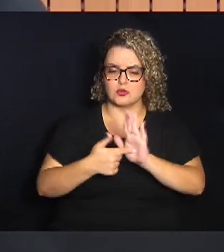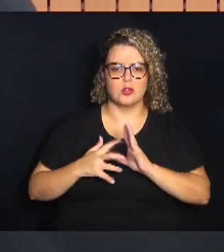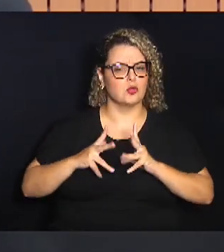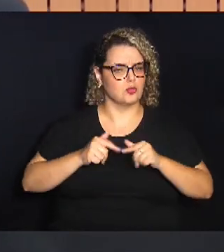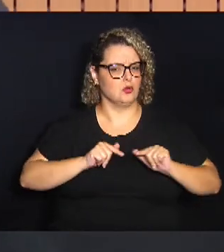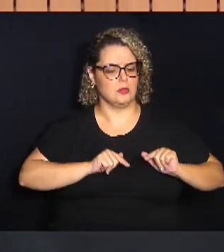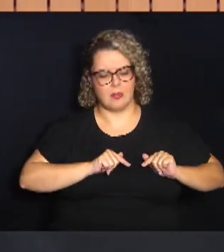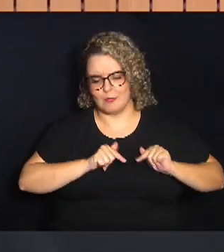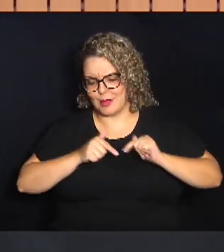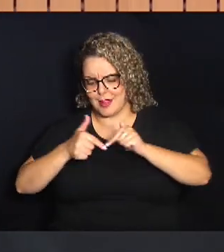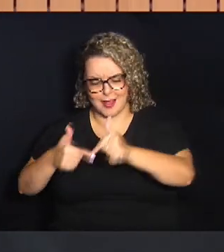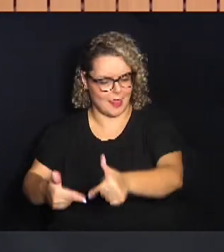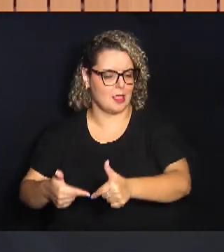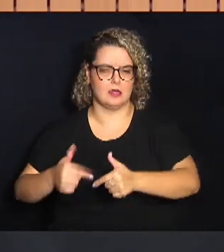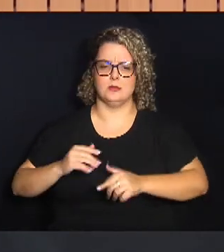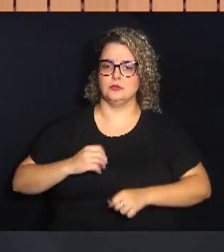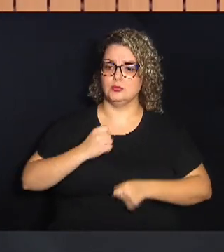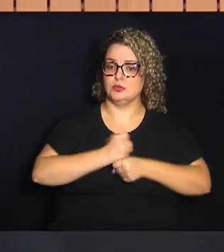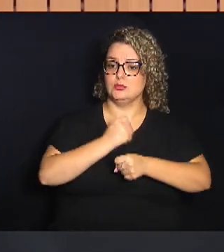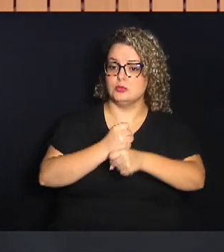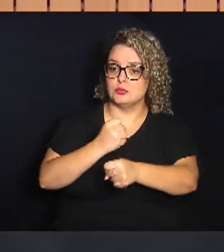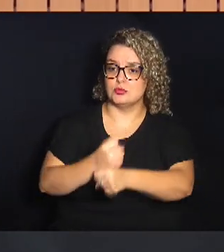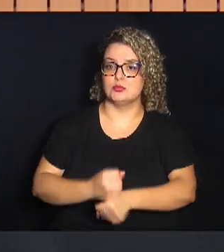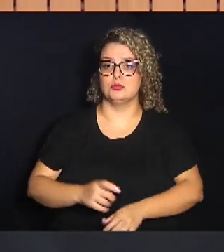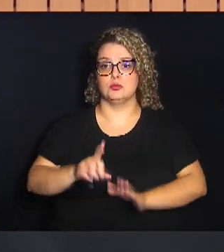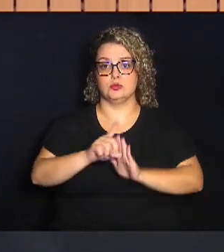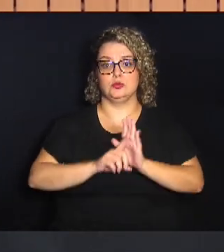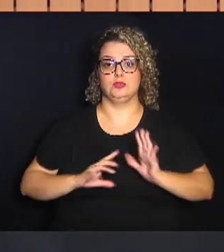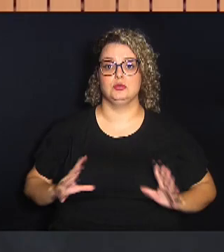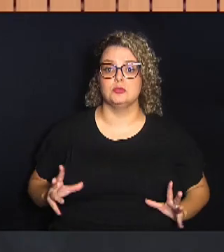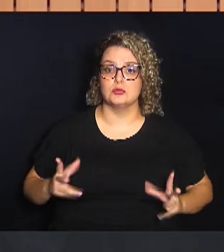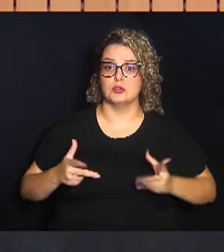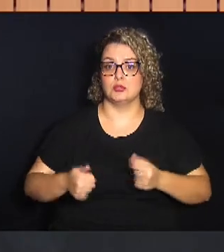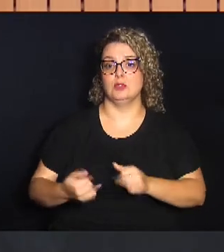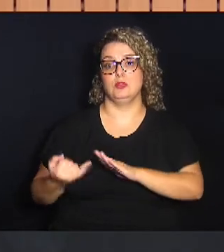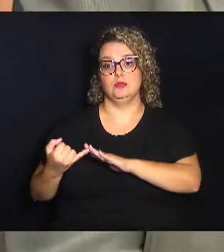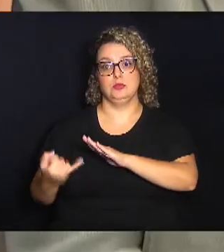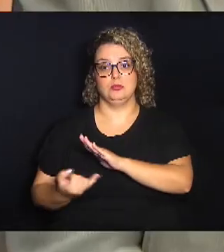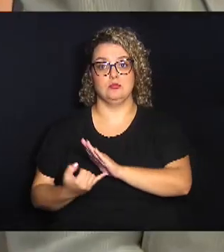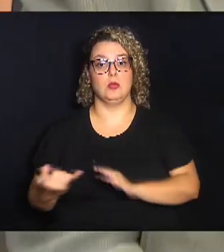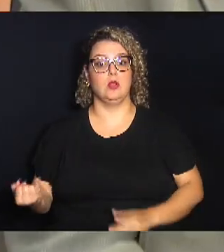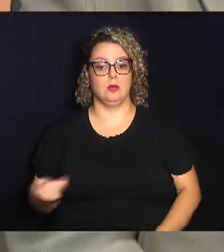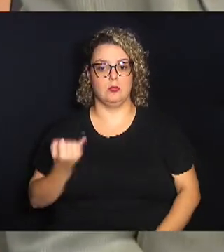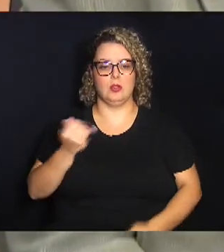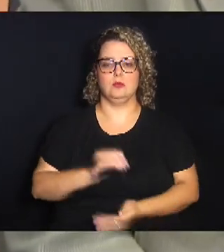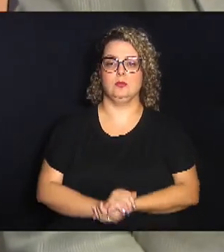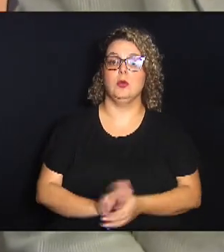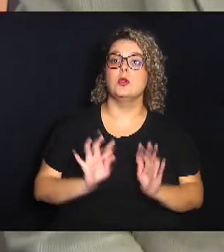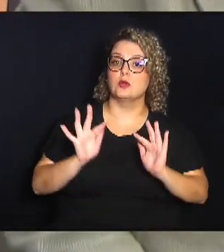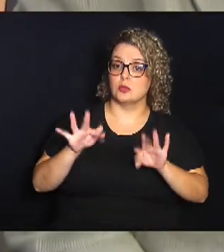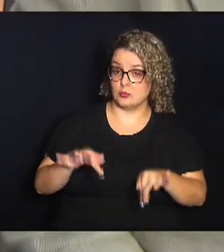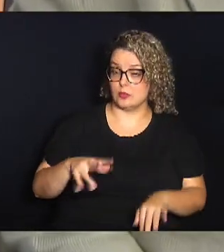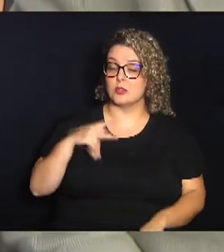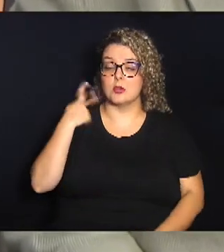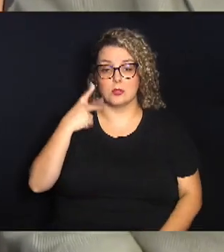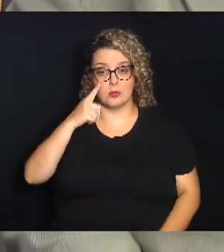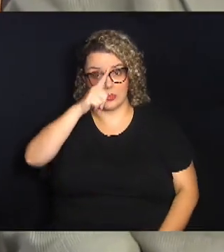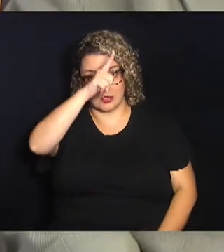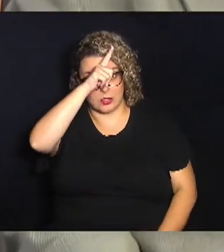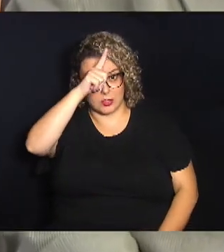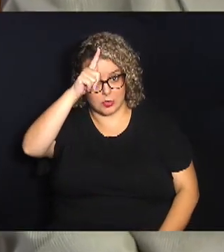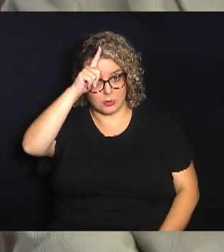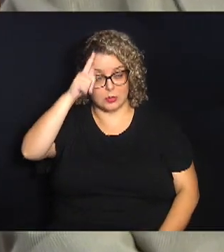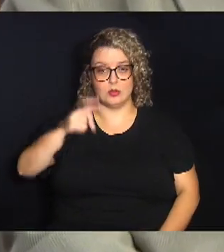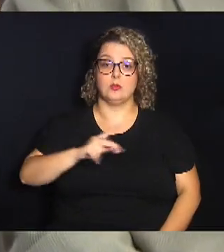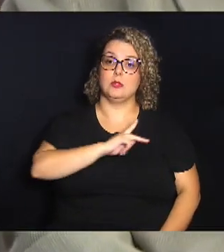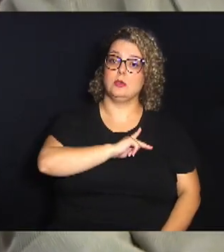ao longo dos anos, dos direitos coletivos, de uma entidade tão importante. No final, o vereador Gustavo Peta,